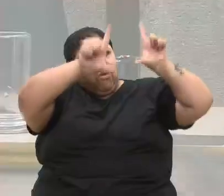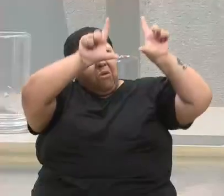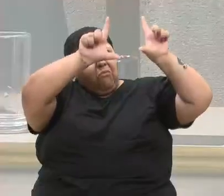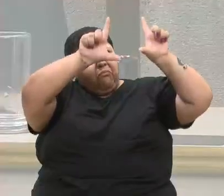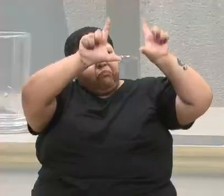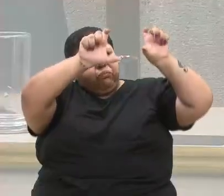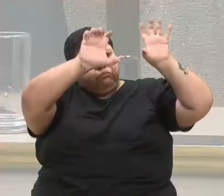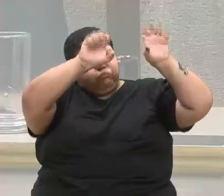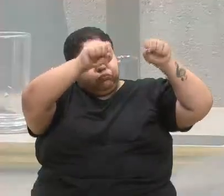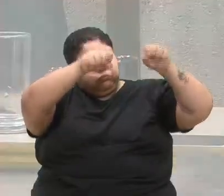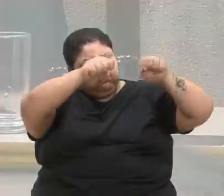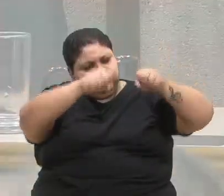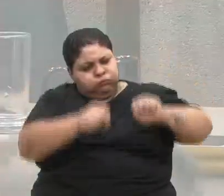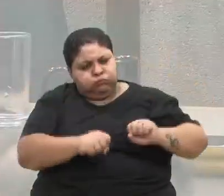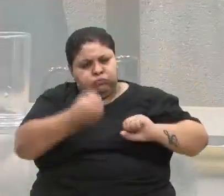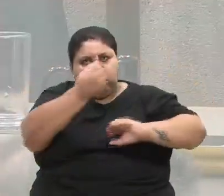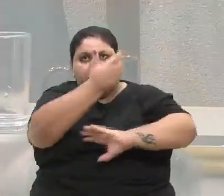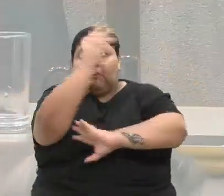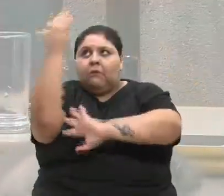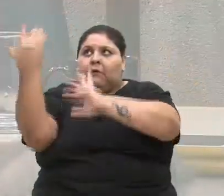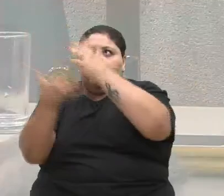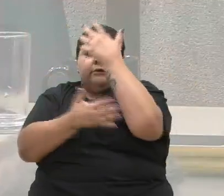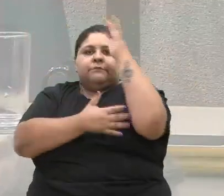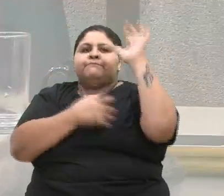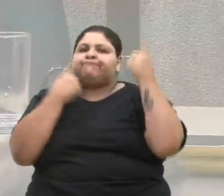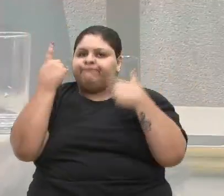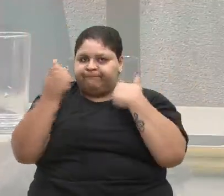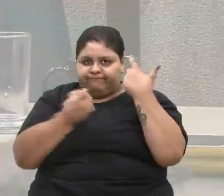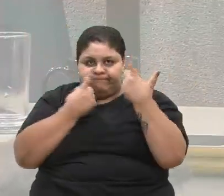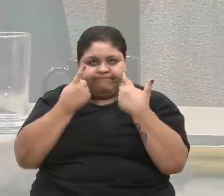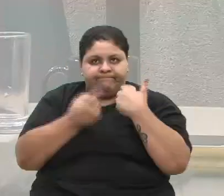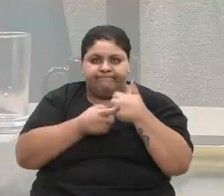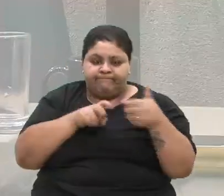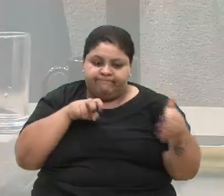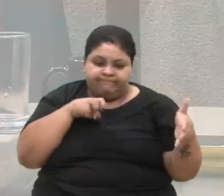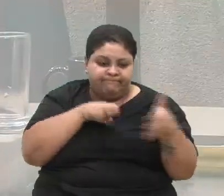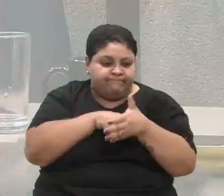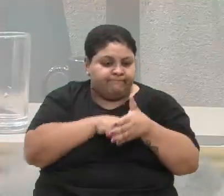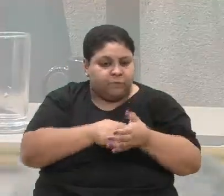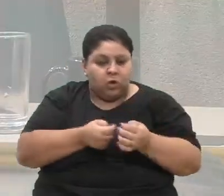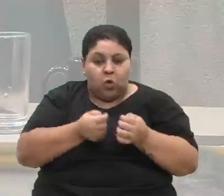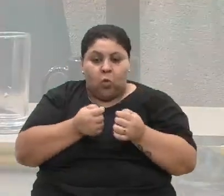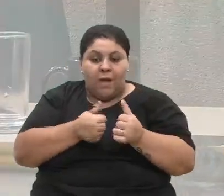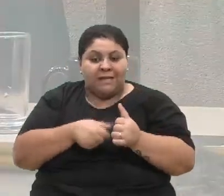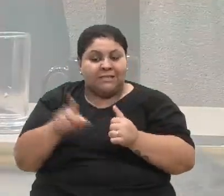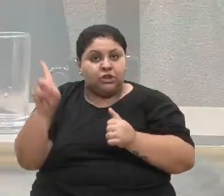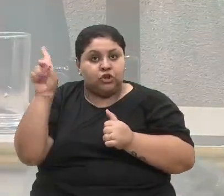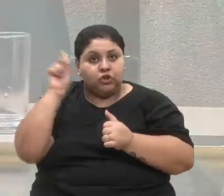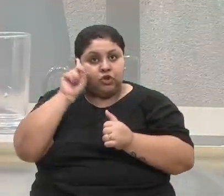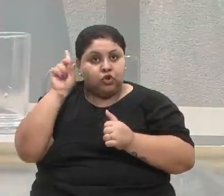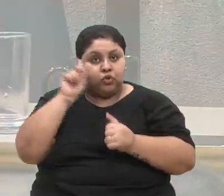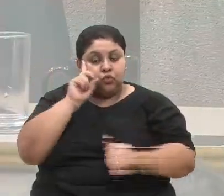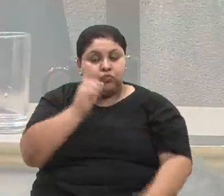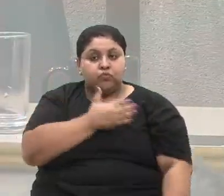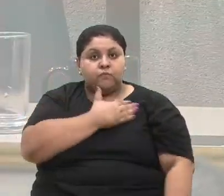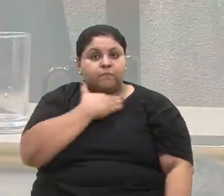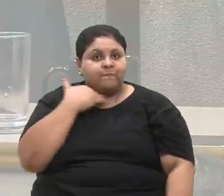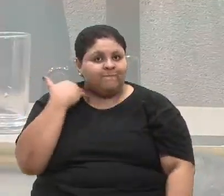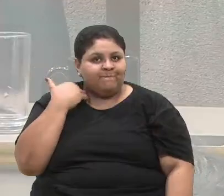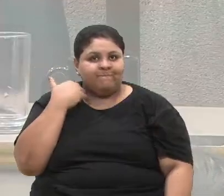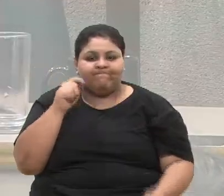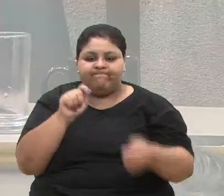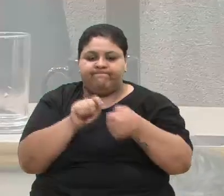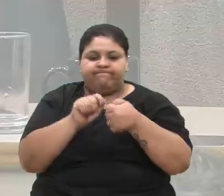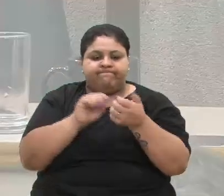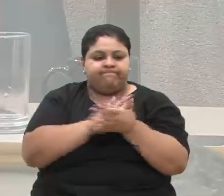mais mato tomando conta, e é uma preocupação. Acidentes quase que diariamente, com mortes, e não fizeram